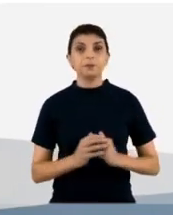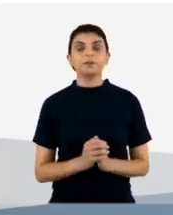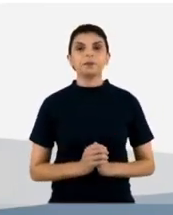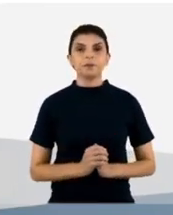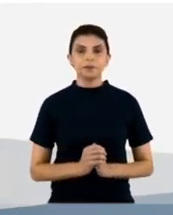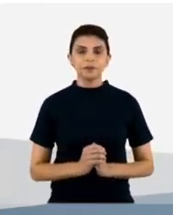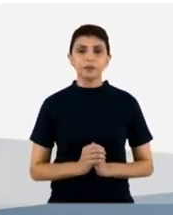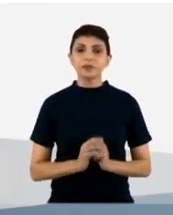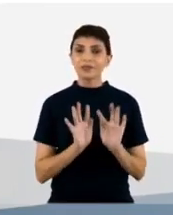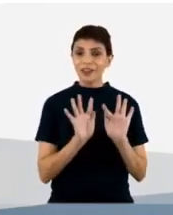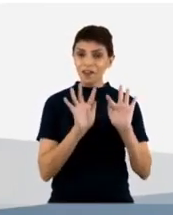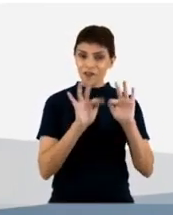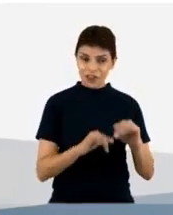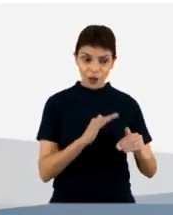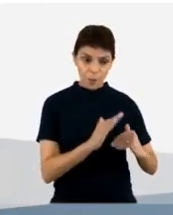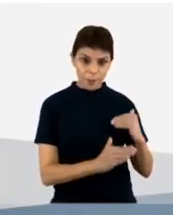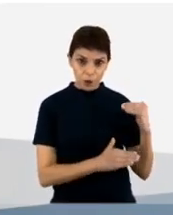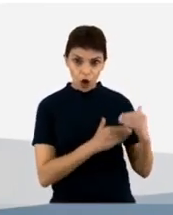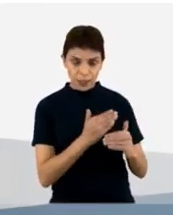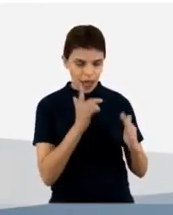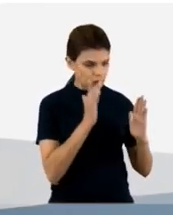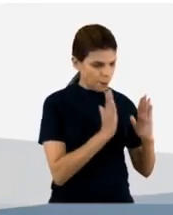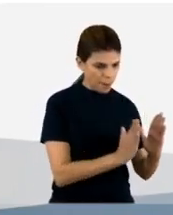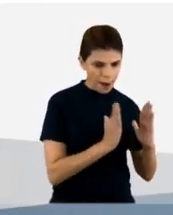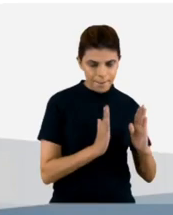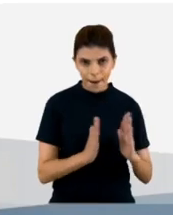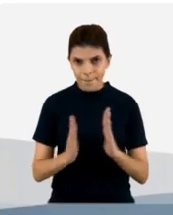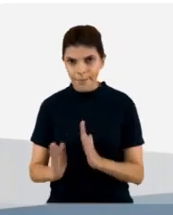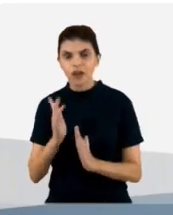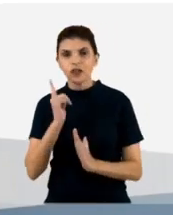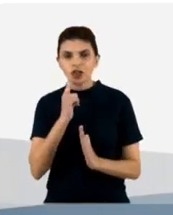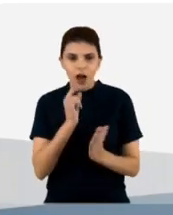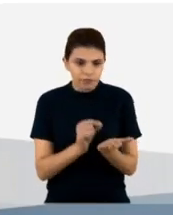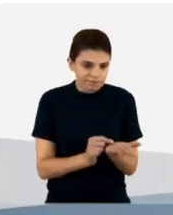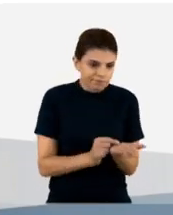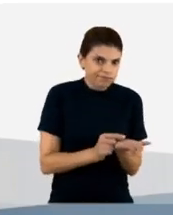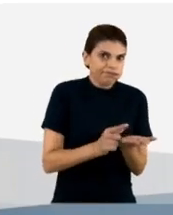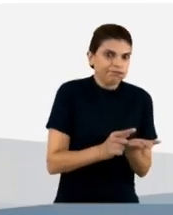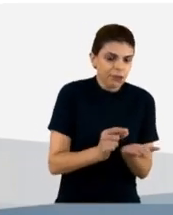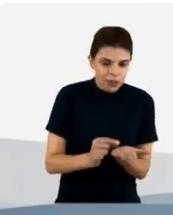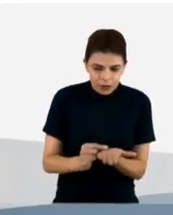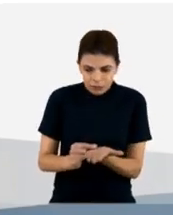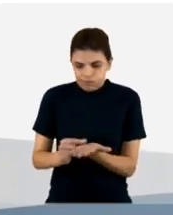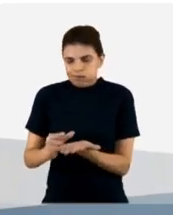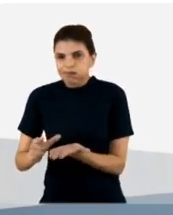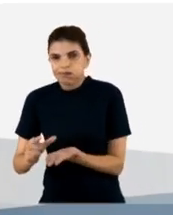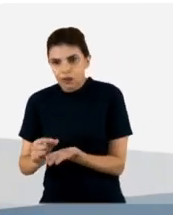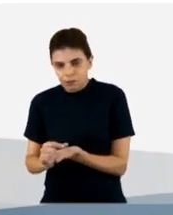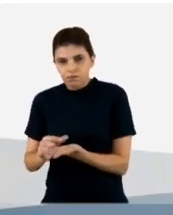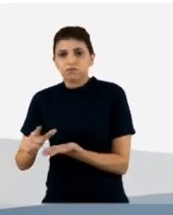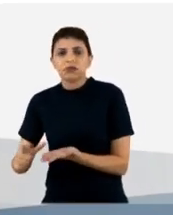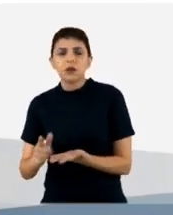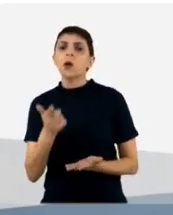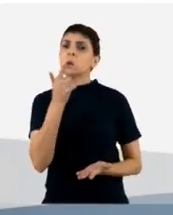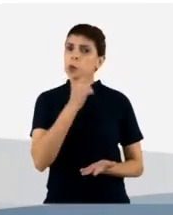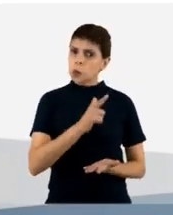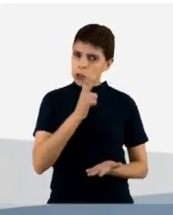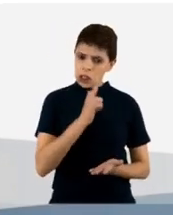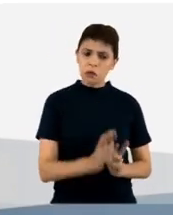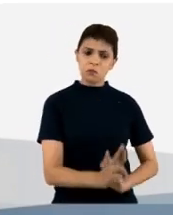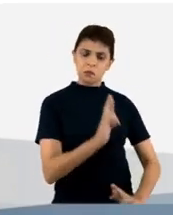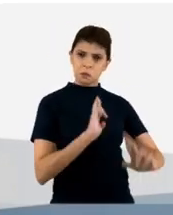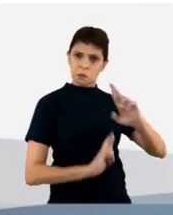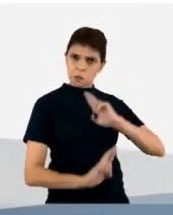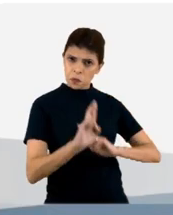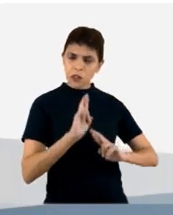ao final desse processo, então, dessa expansão, aqueles que vão à frente, que realmente apresentam